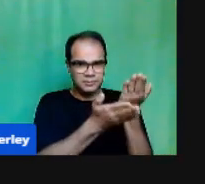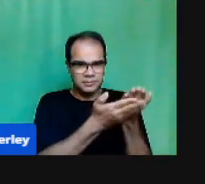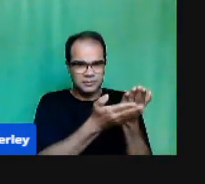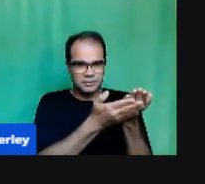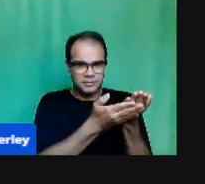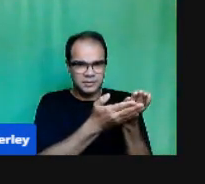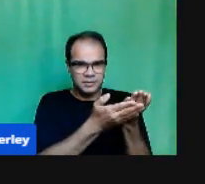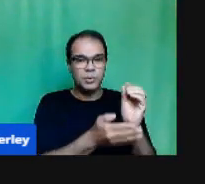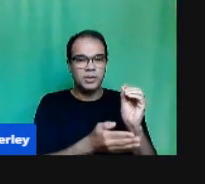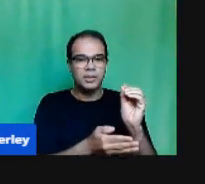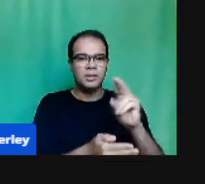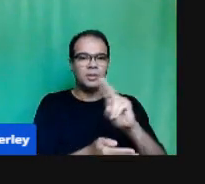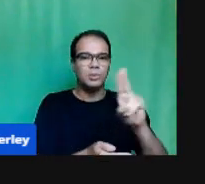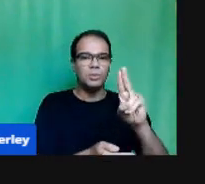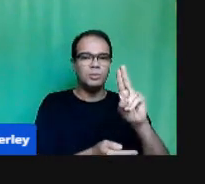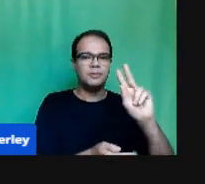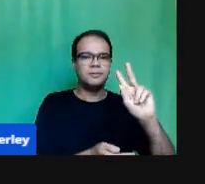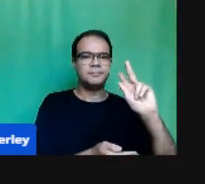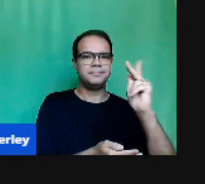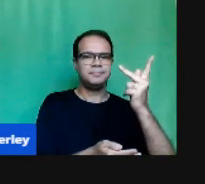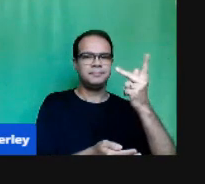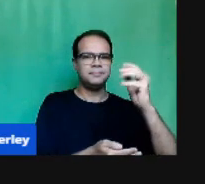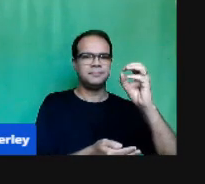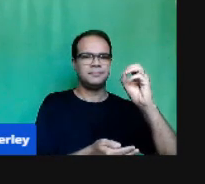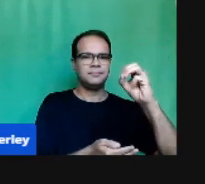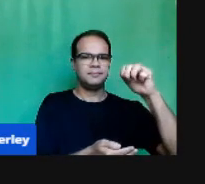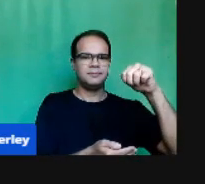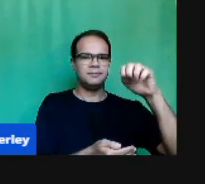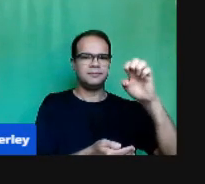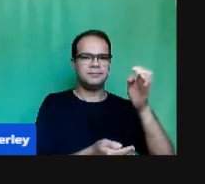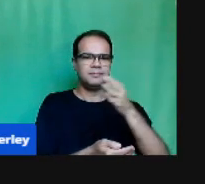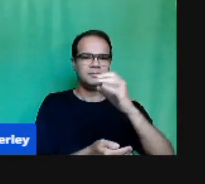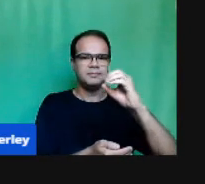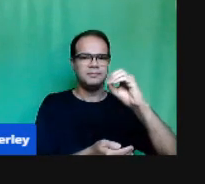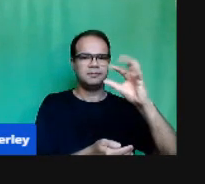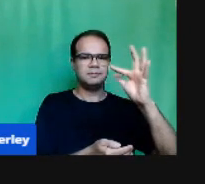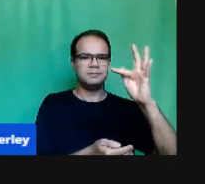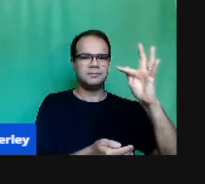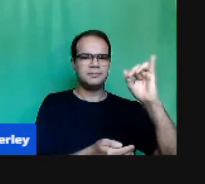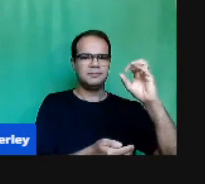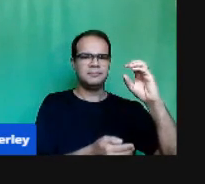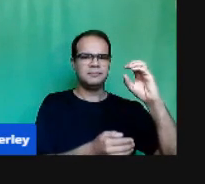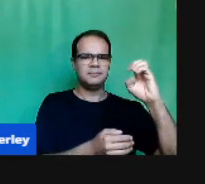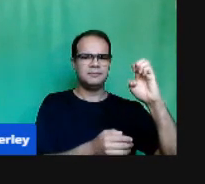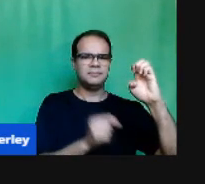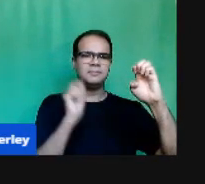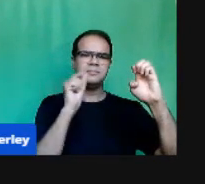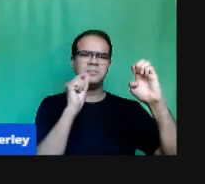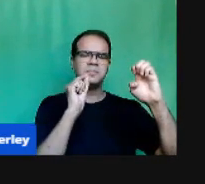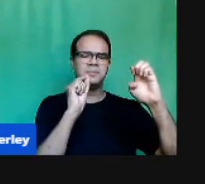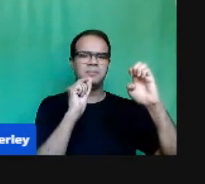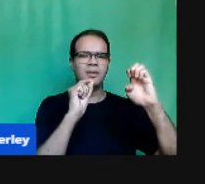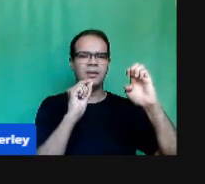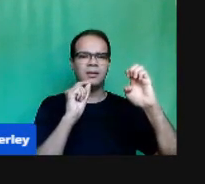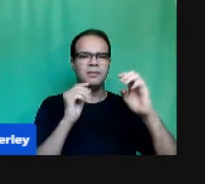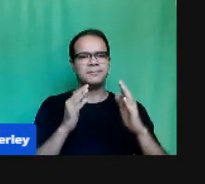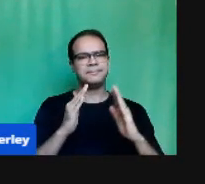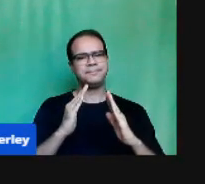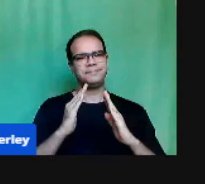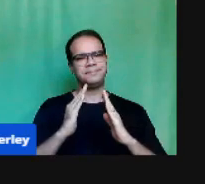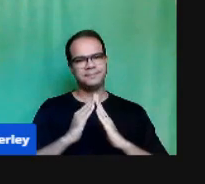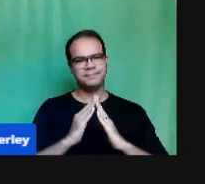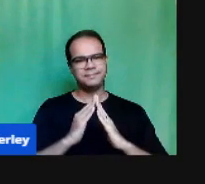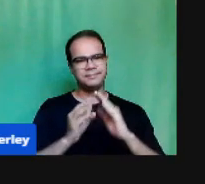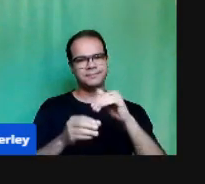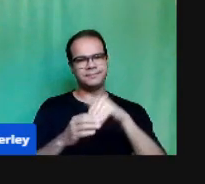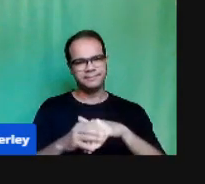office Ficaram em casa Ou arranjaram Espaços alternativos Para trabalhar O ensino